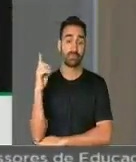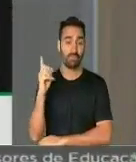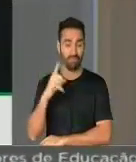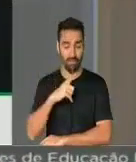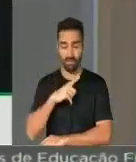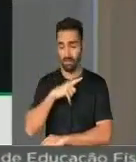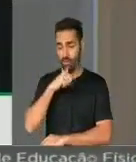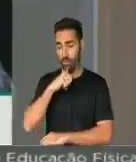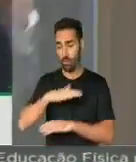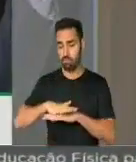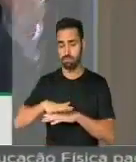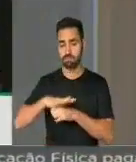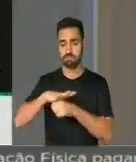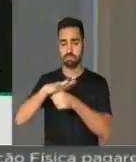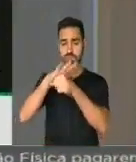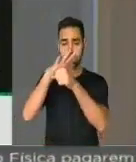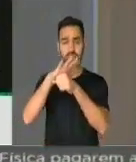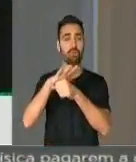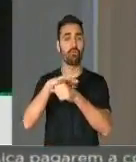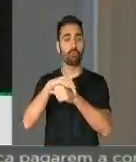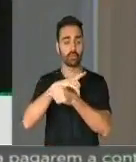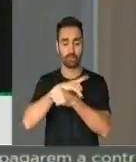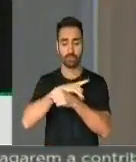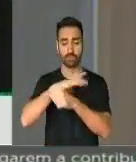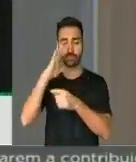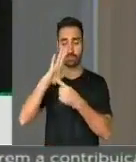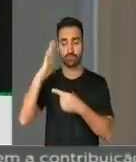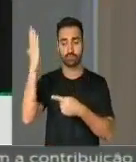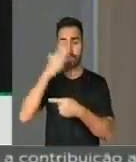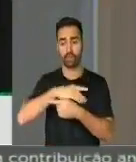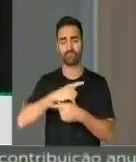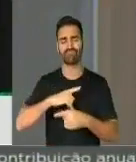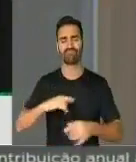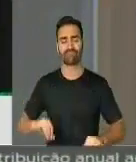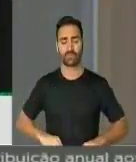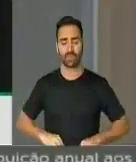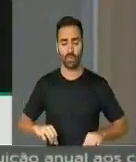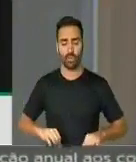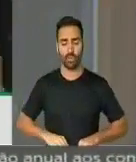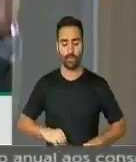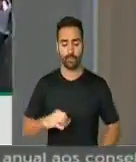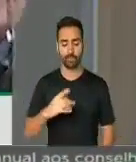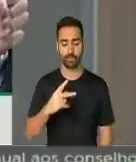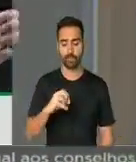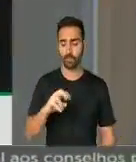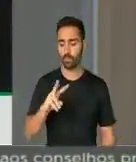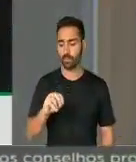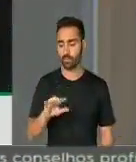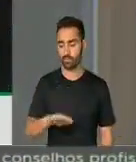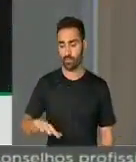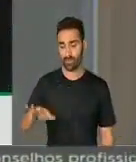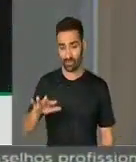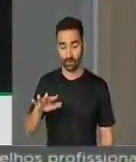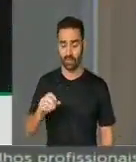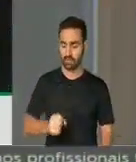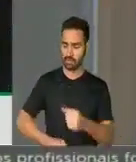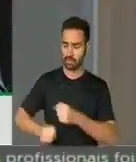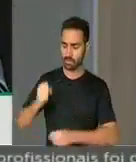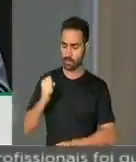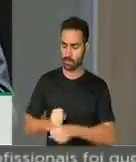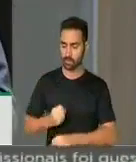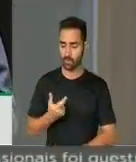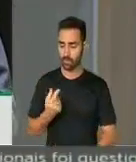que trazem todo um esteio de muito sofrimento para a população. Em 2010, no